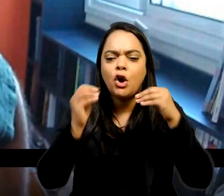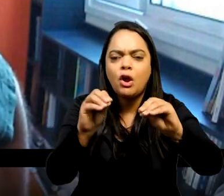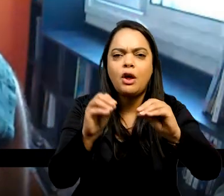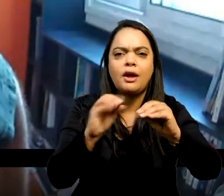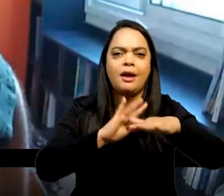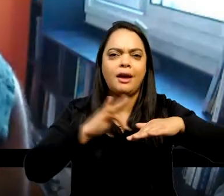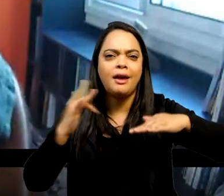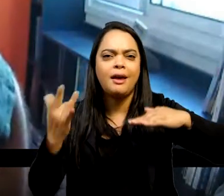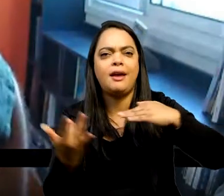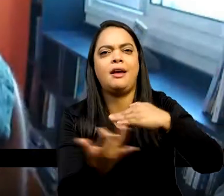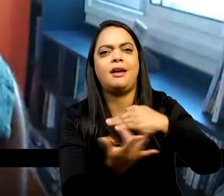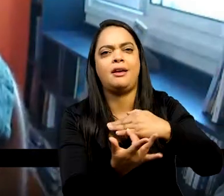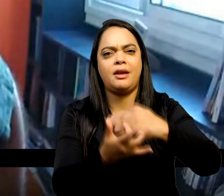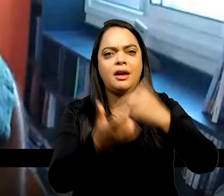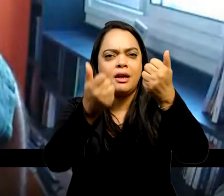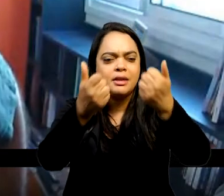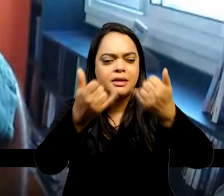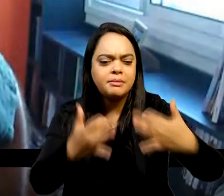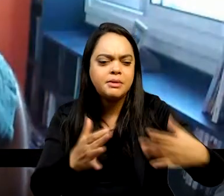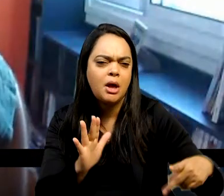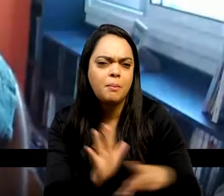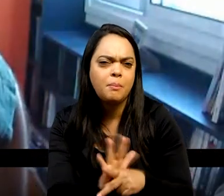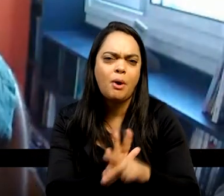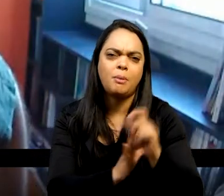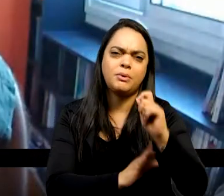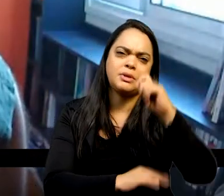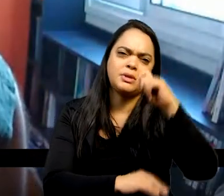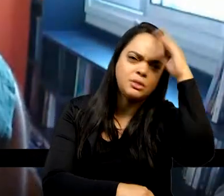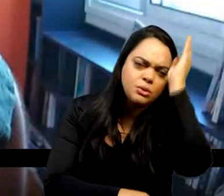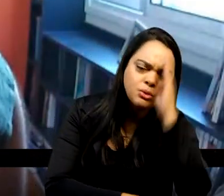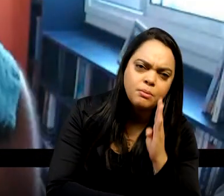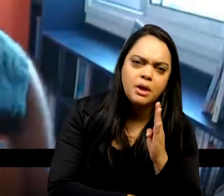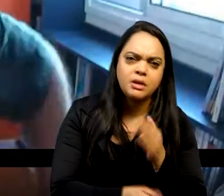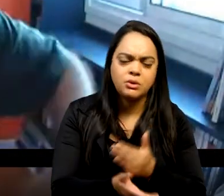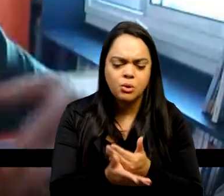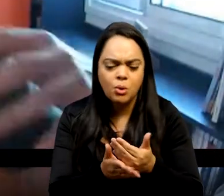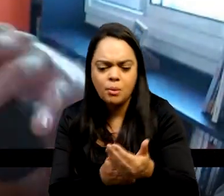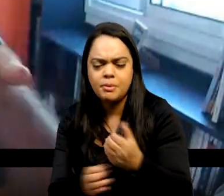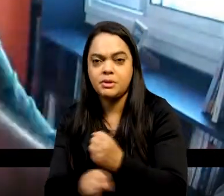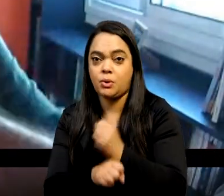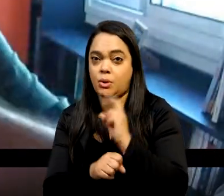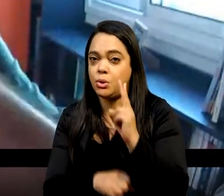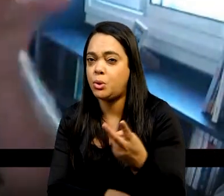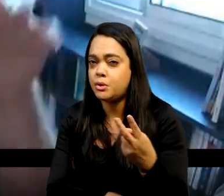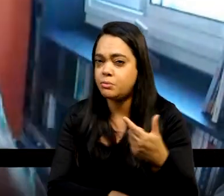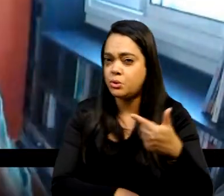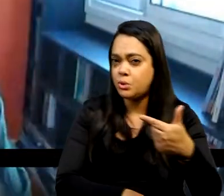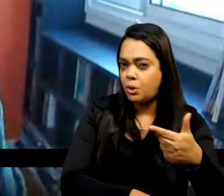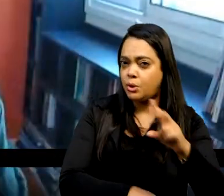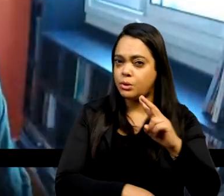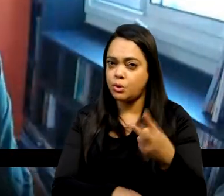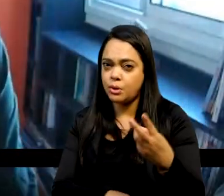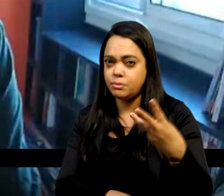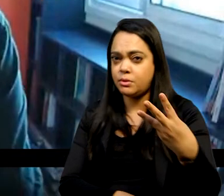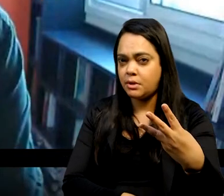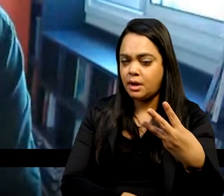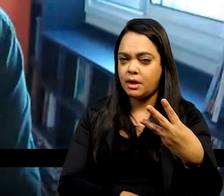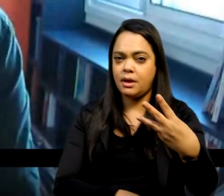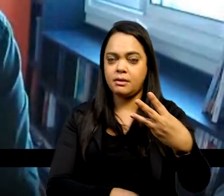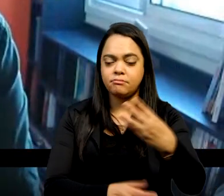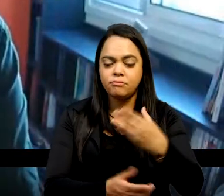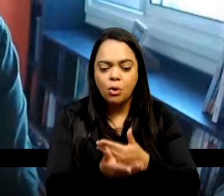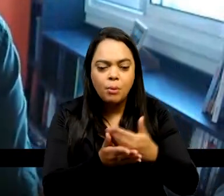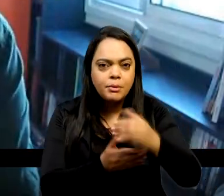algumas conjunturas específicas do Brasil, sobretudo, a partir de 2002, 2003, uma reinserção do Brasil nas relações